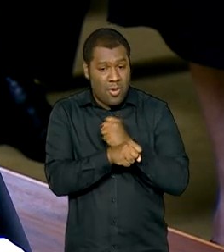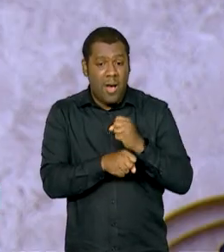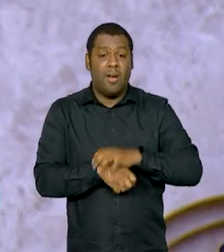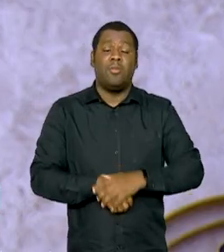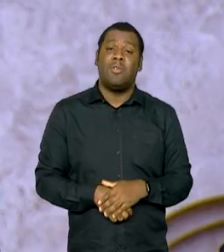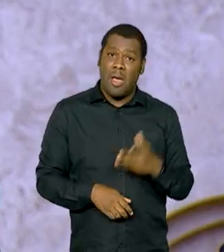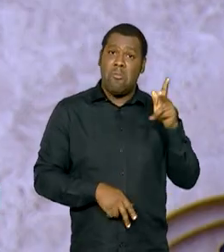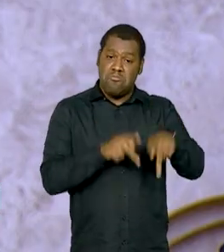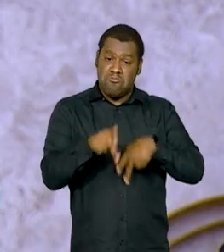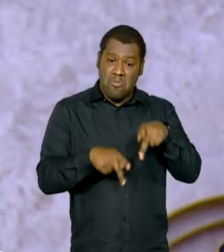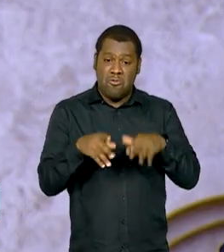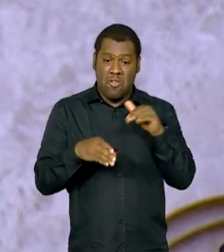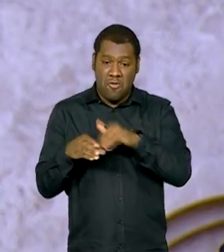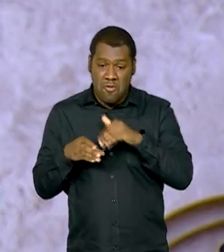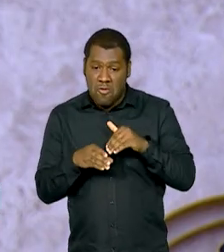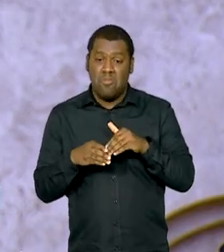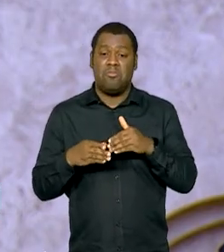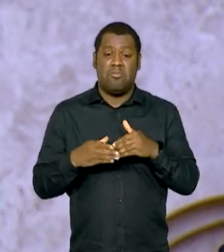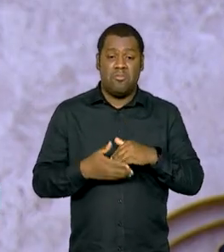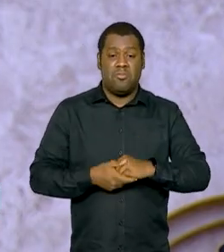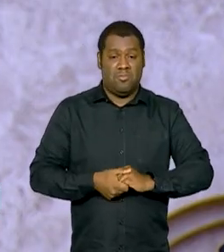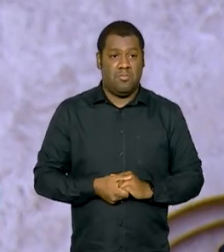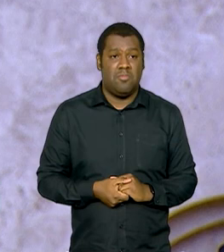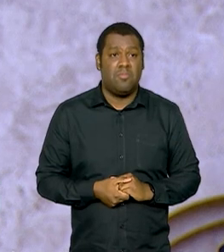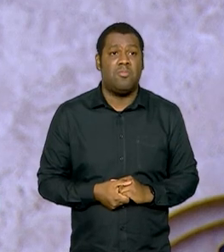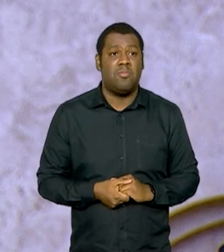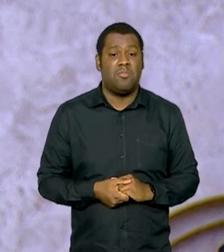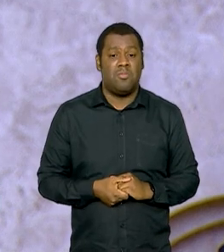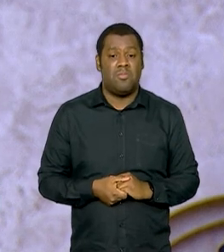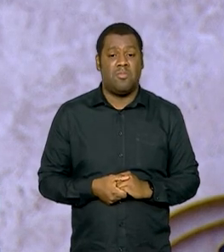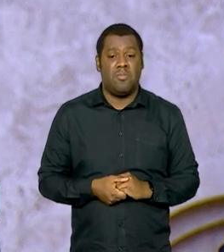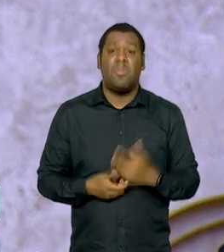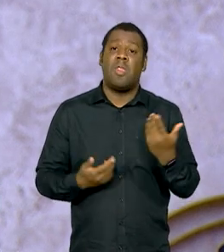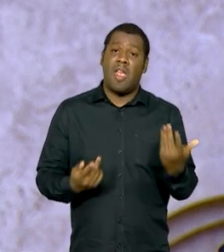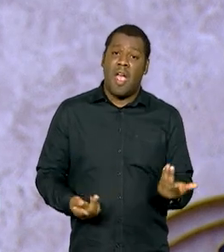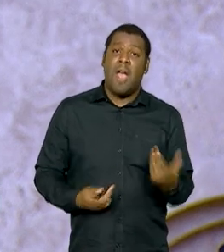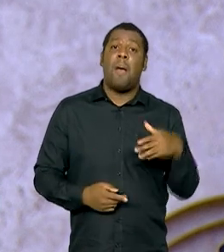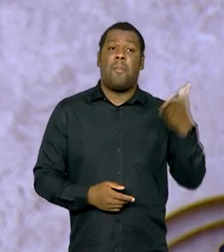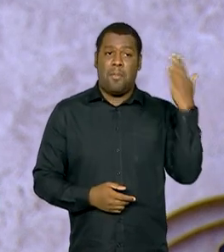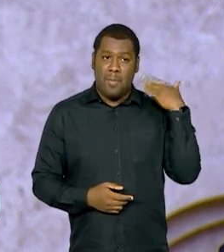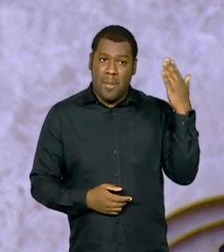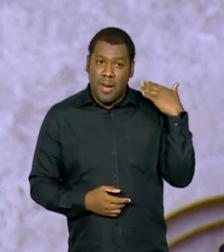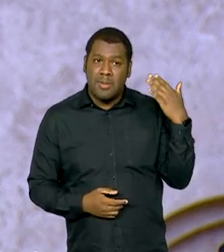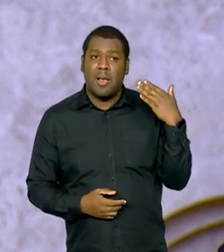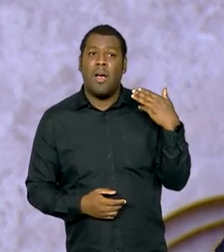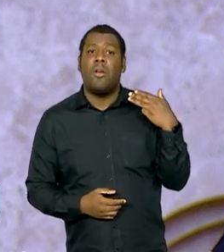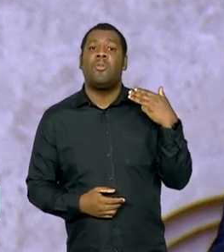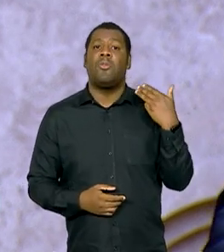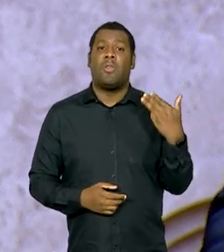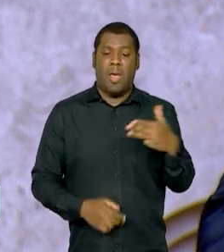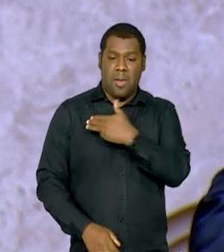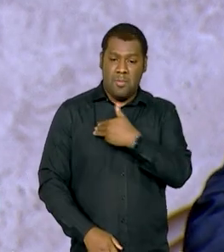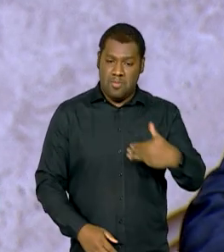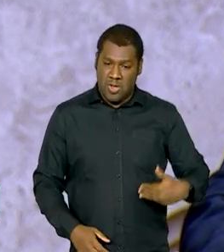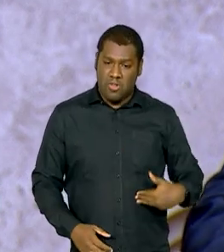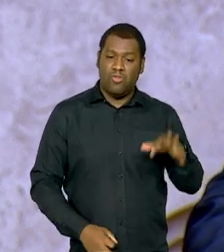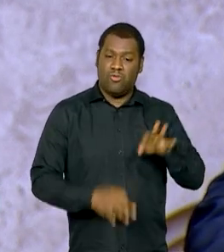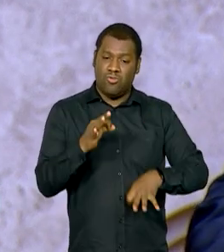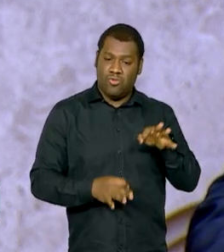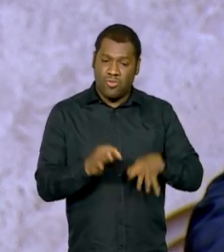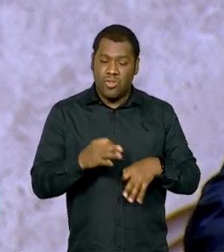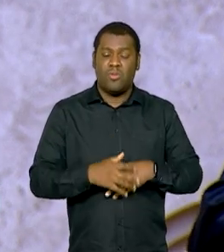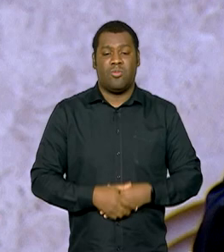consagradora e talvez o que menos pessoas saibam foi ministro da Justiça, portanto esteve também no